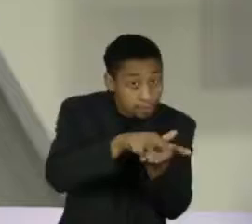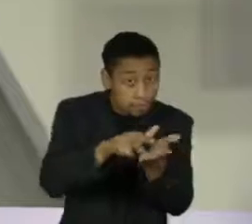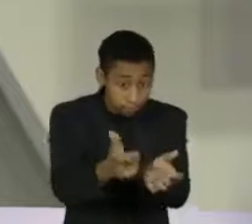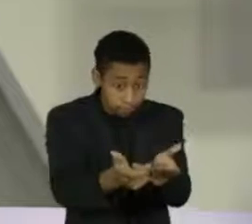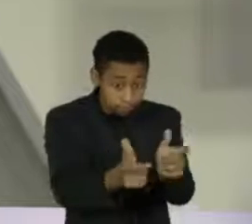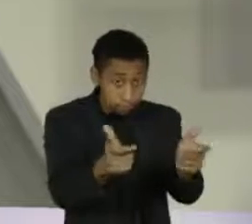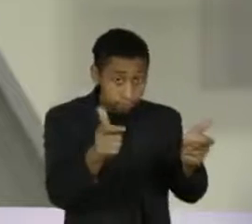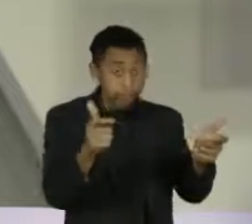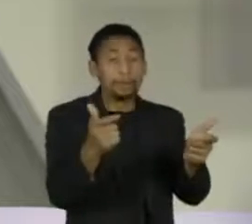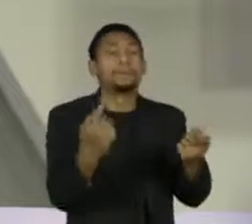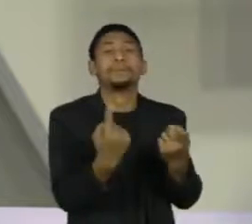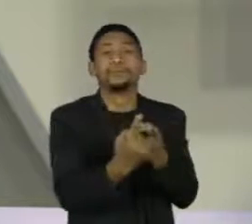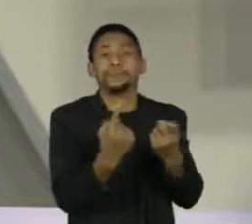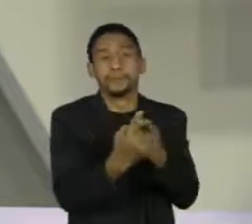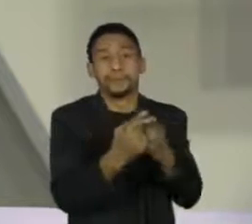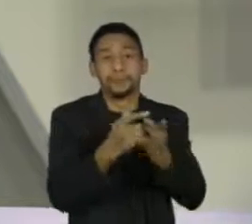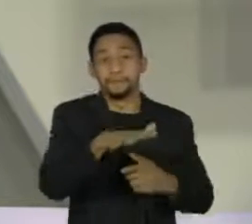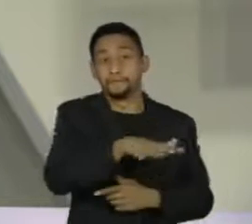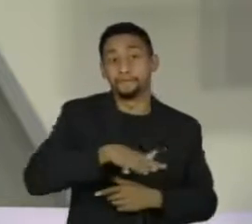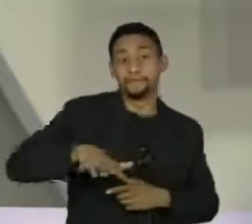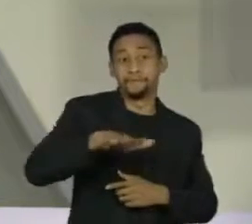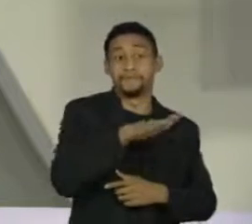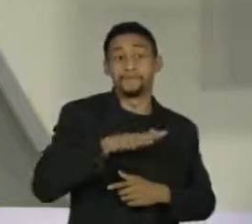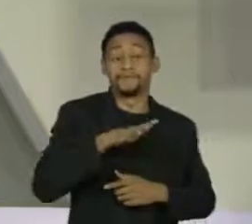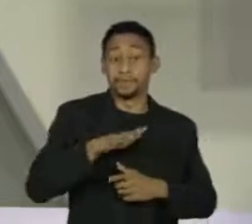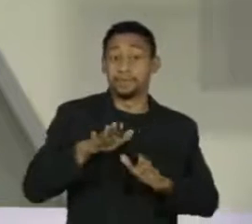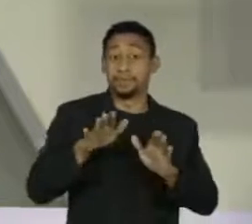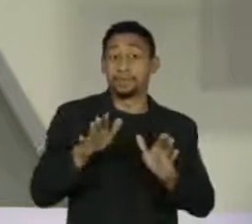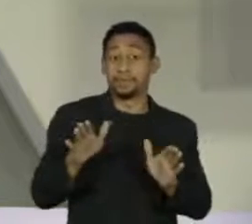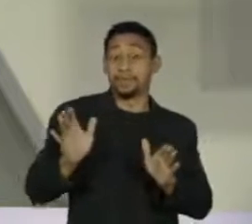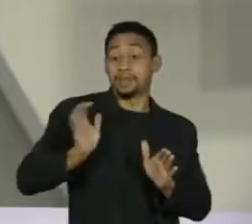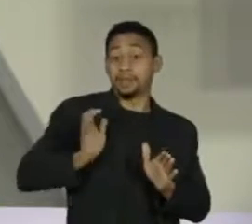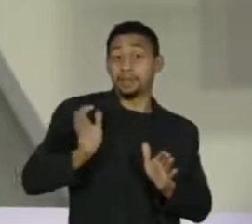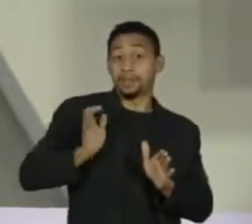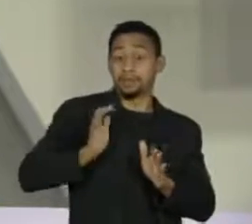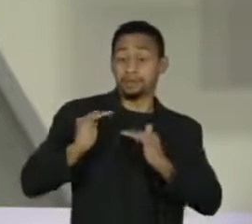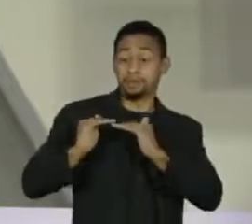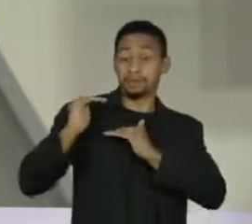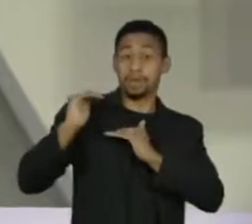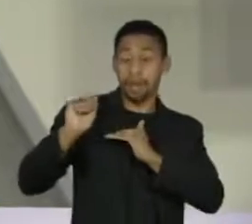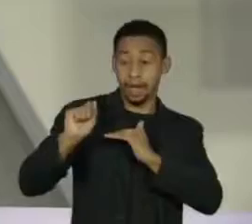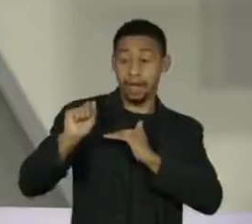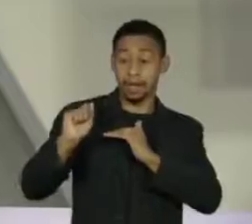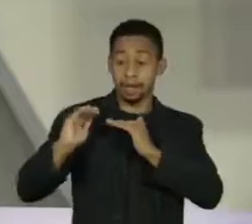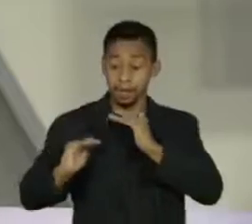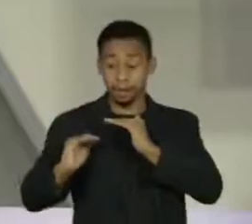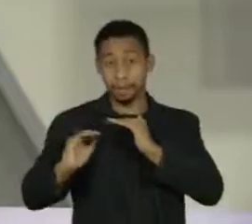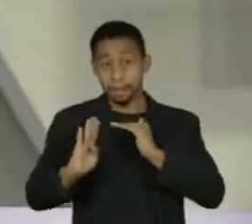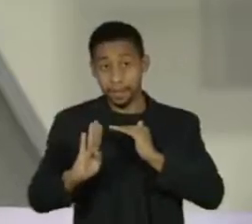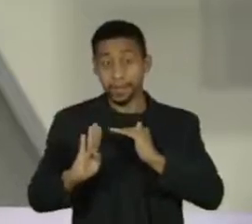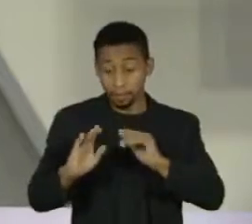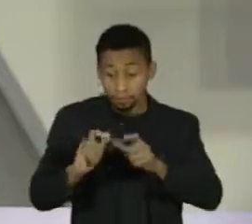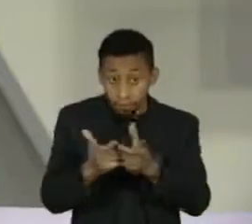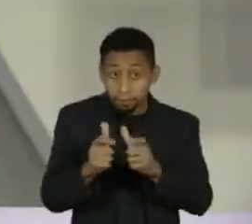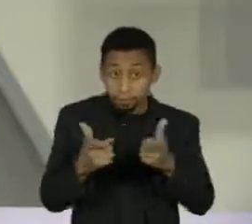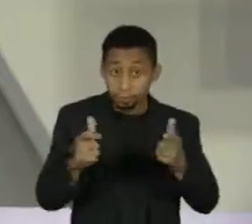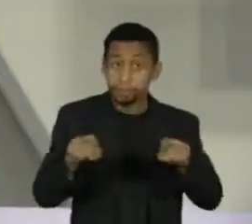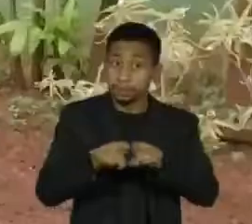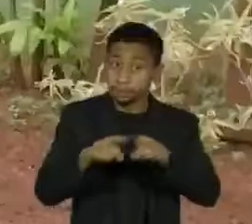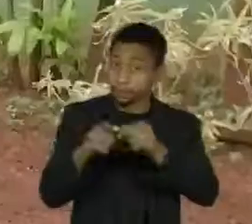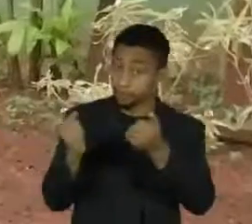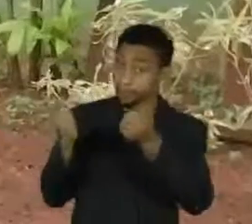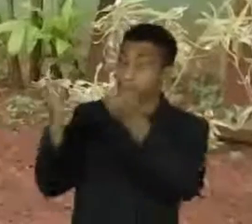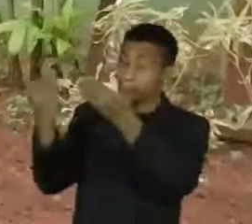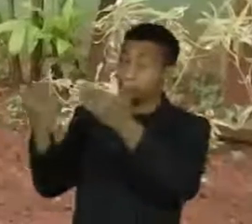elevação de casos entre as classes A e B e também porque há maior número de pacientes de fora da cidade.